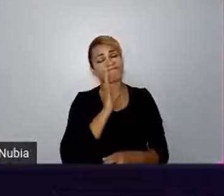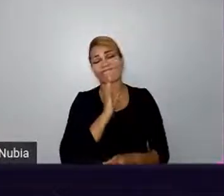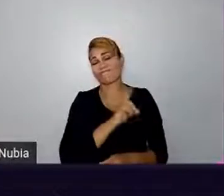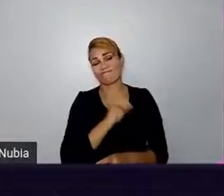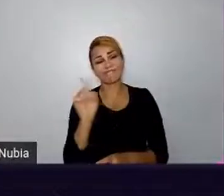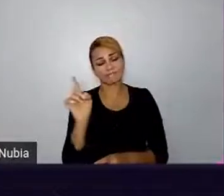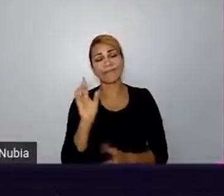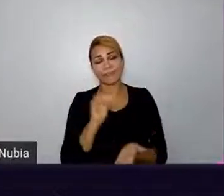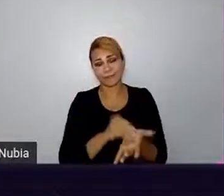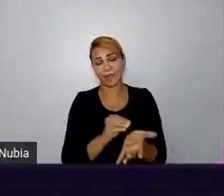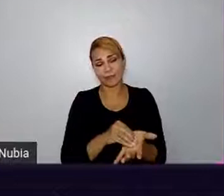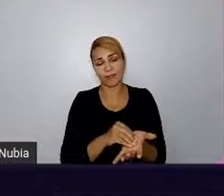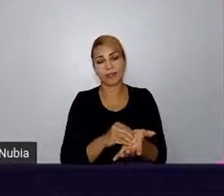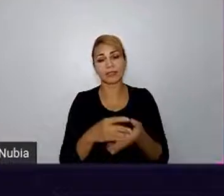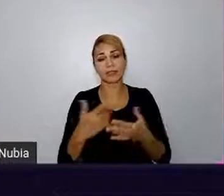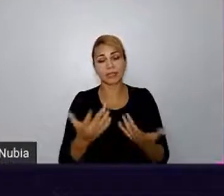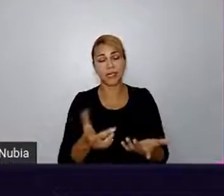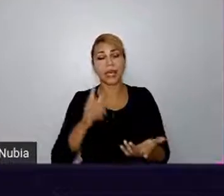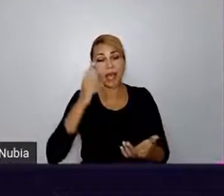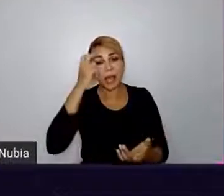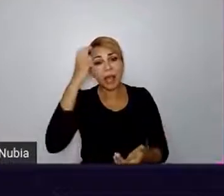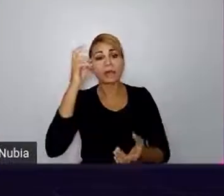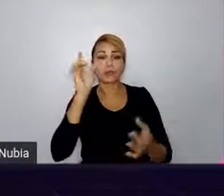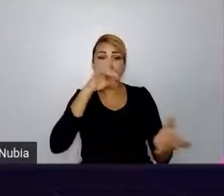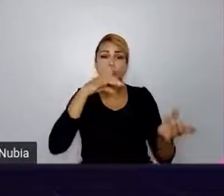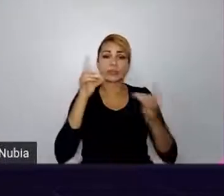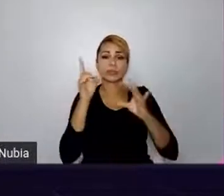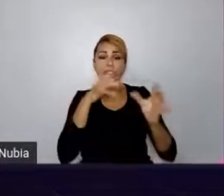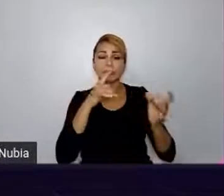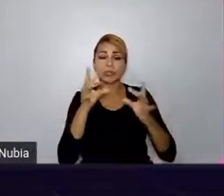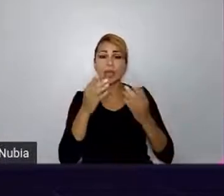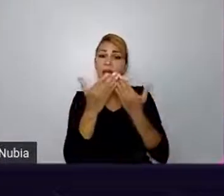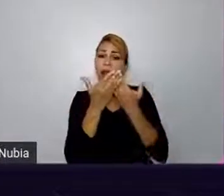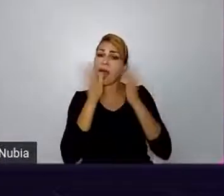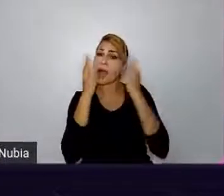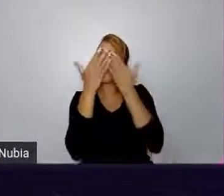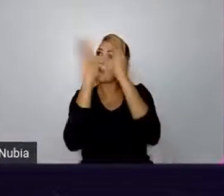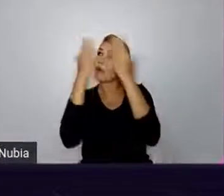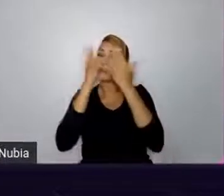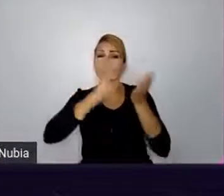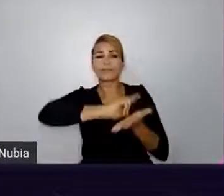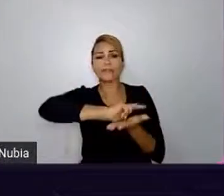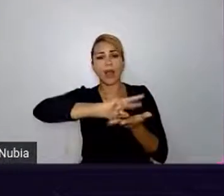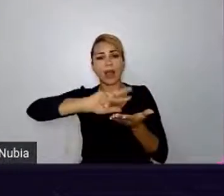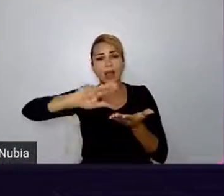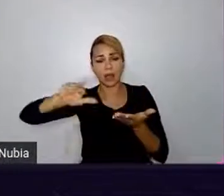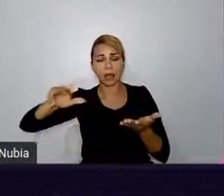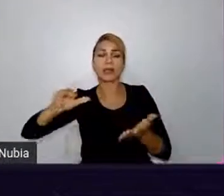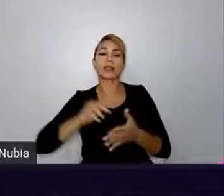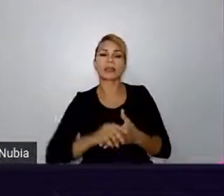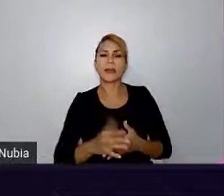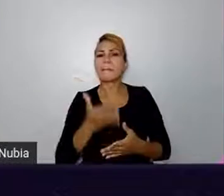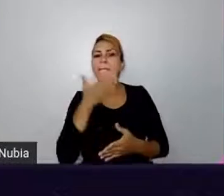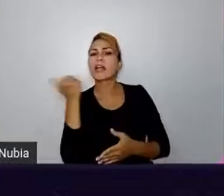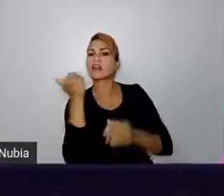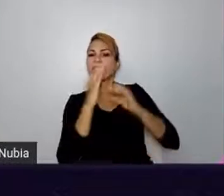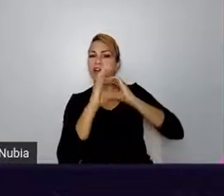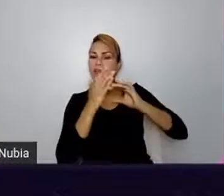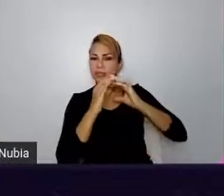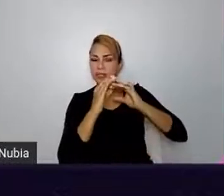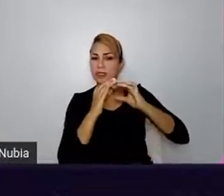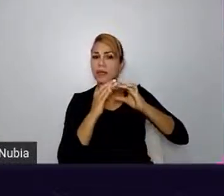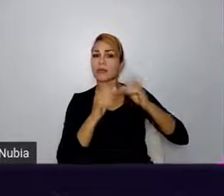abre portas para várias outras coisas, não só para melhorar a comunicação, mas também para